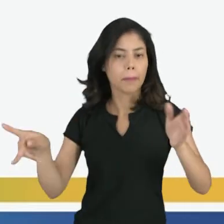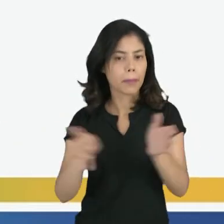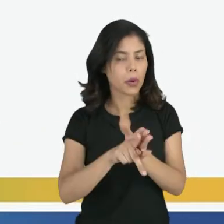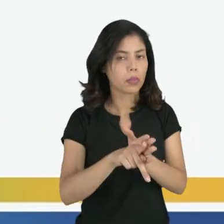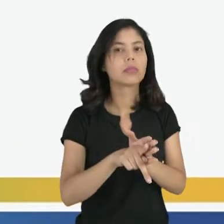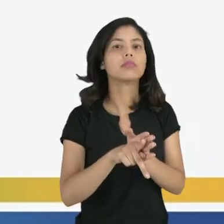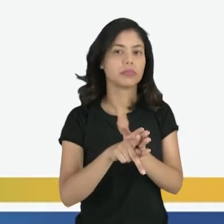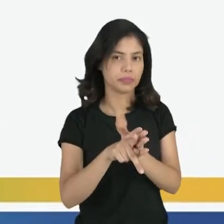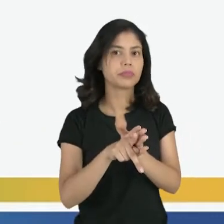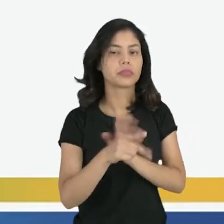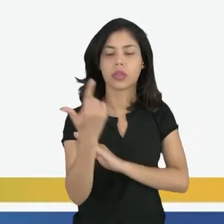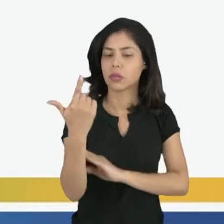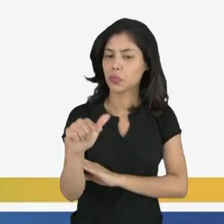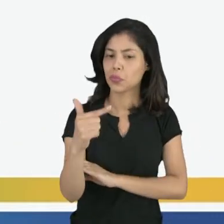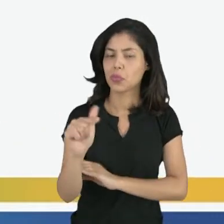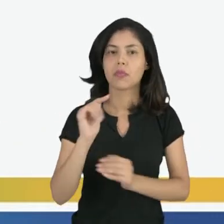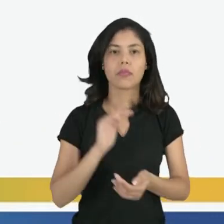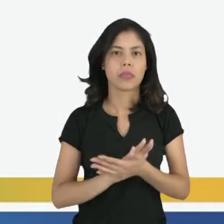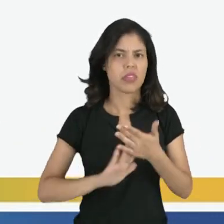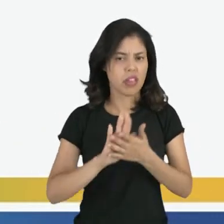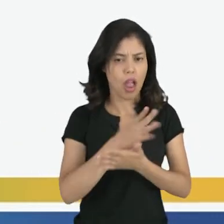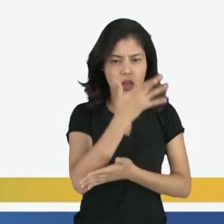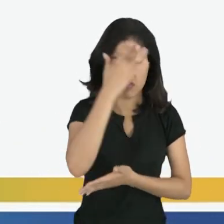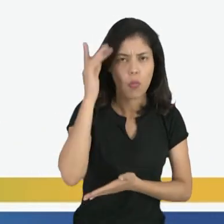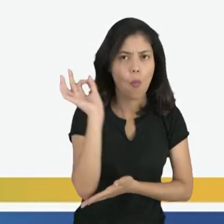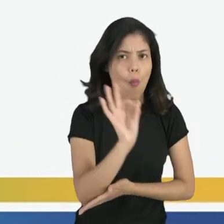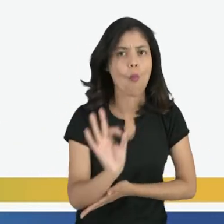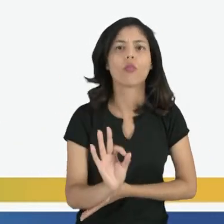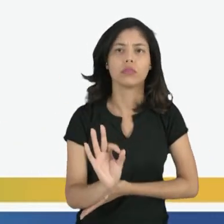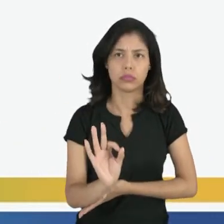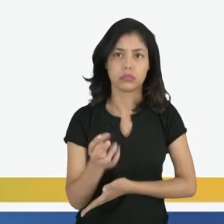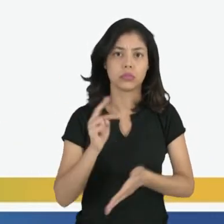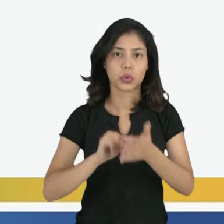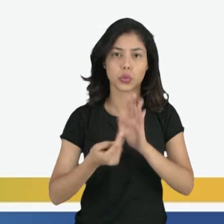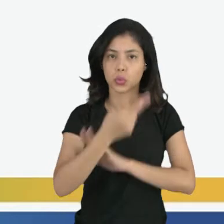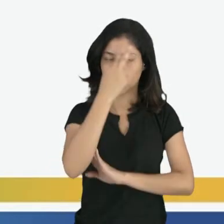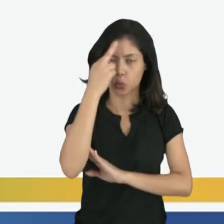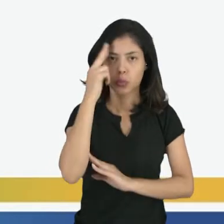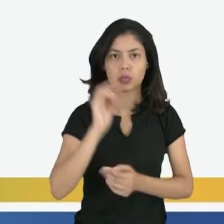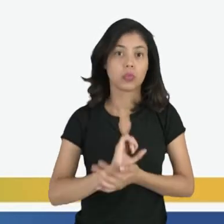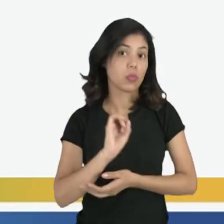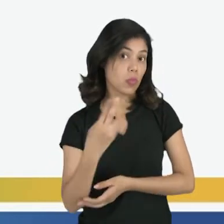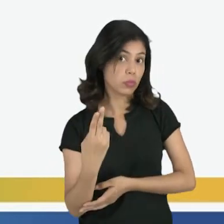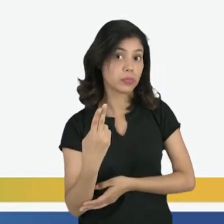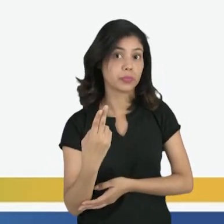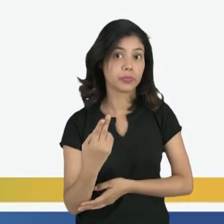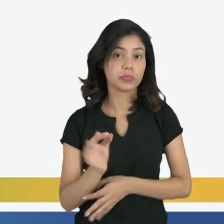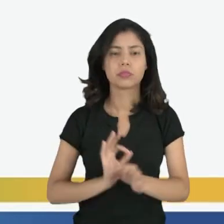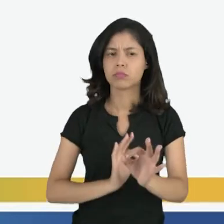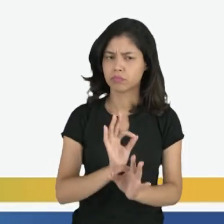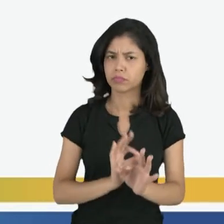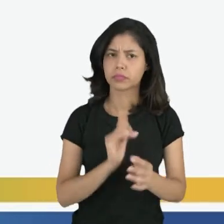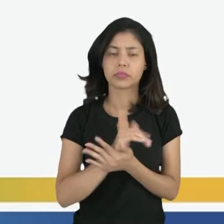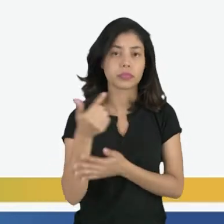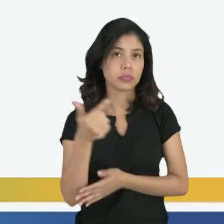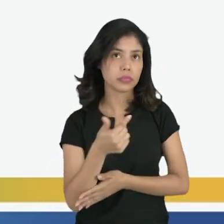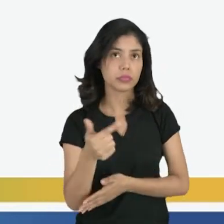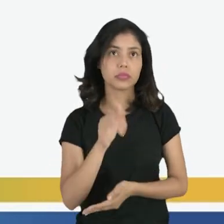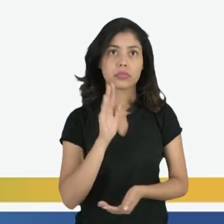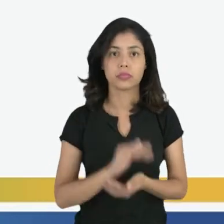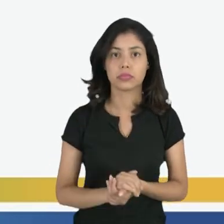tão genérica que não teria nenhum significado histórico, né? Ou orientador. Então, segundo o